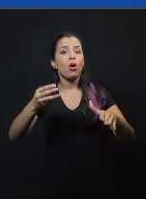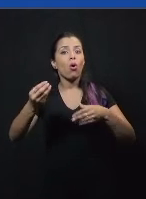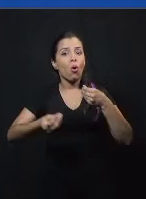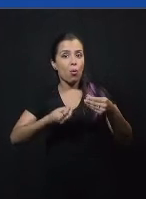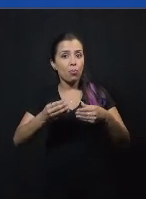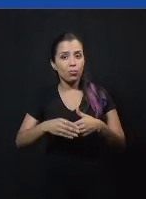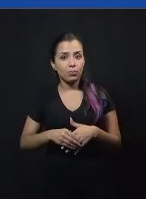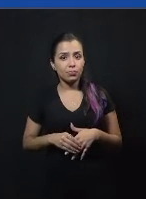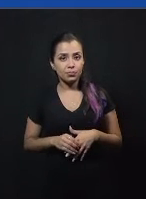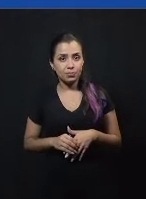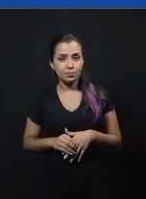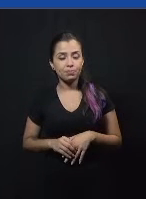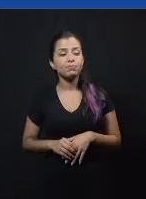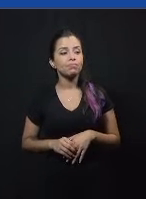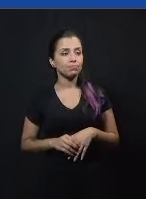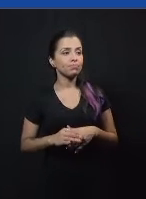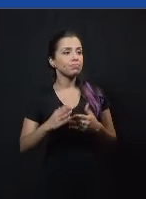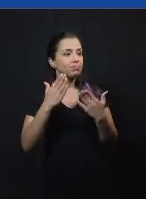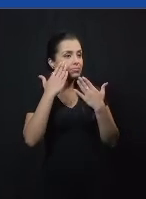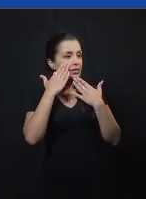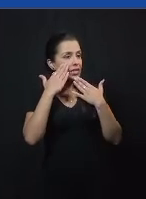Obrigada, Wesley. Agora,